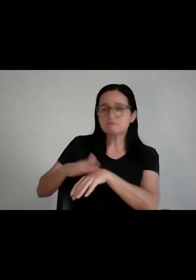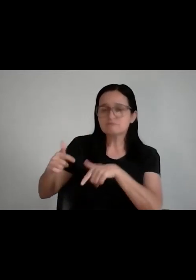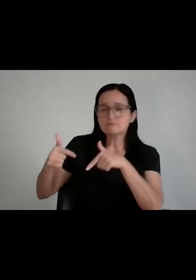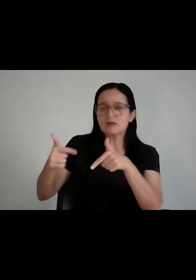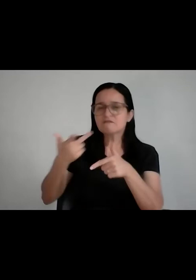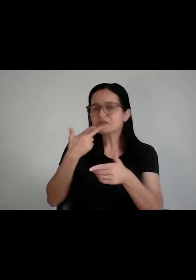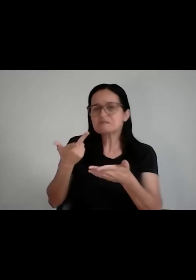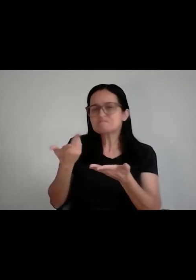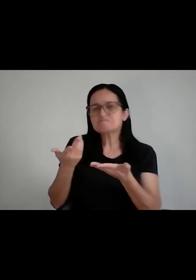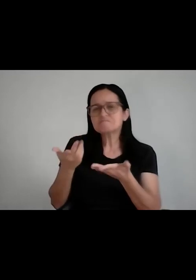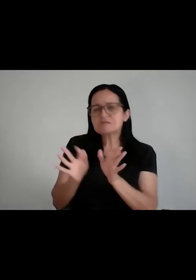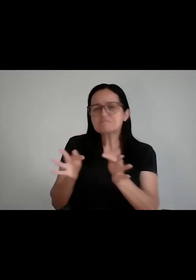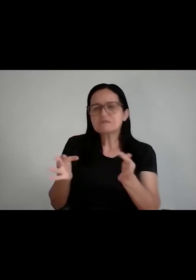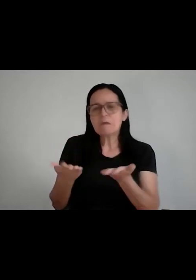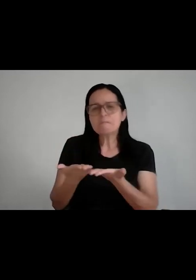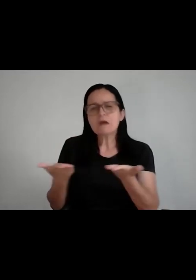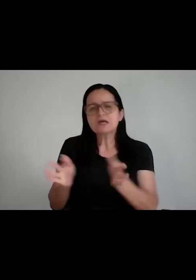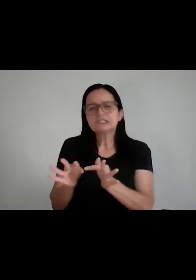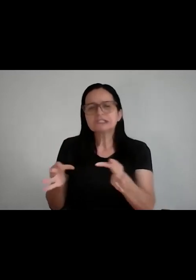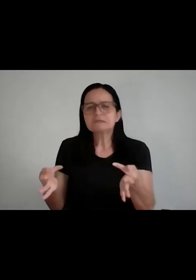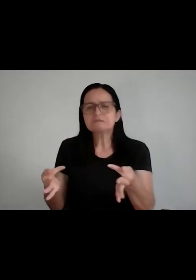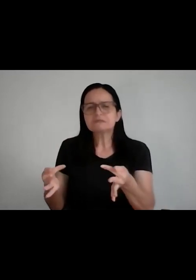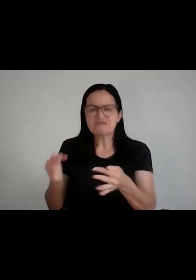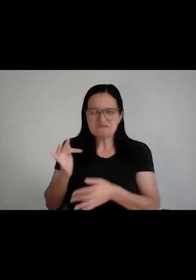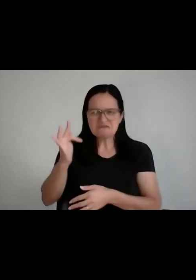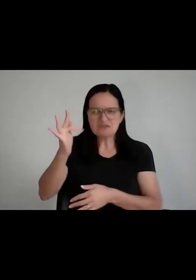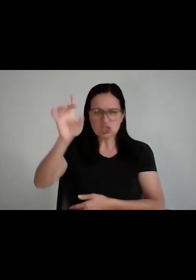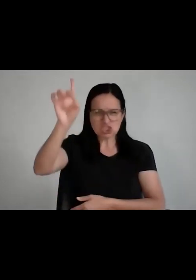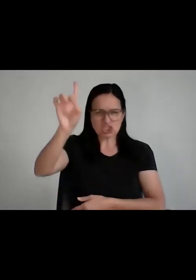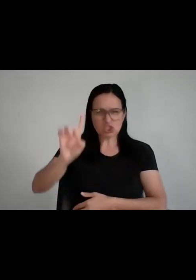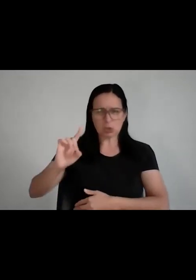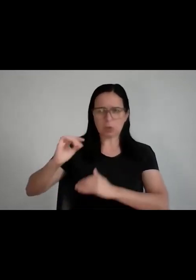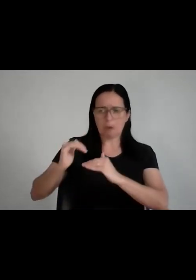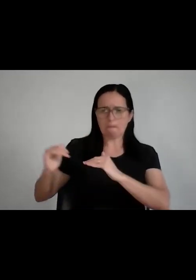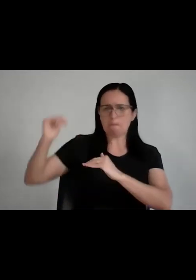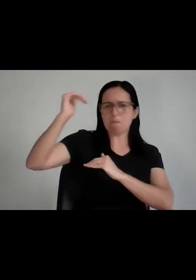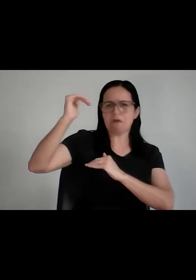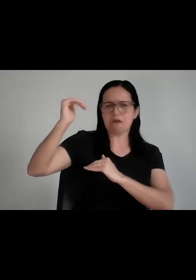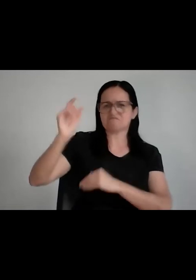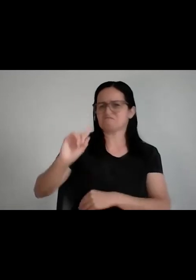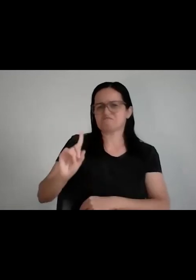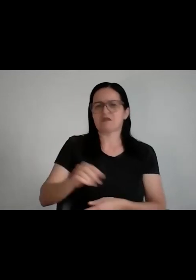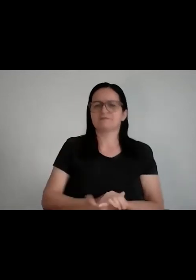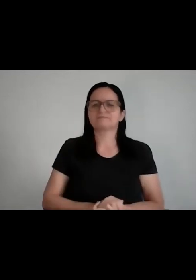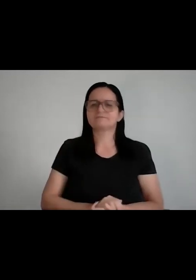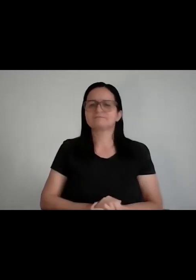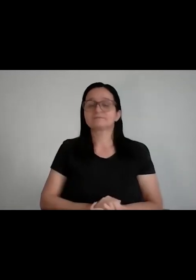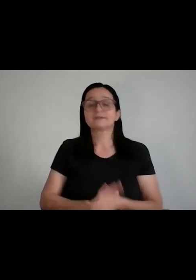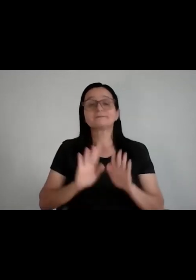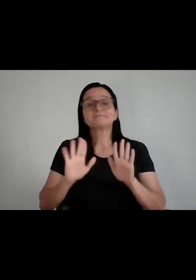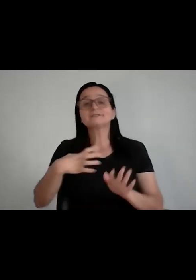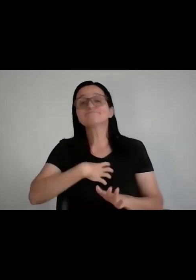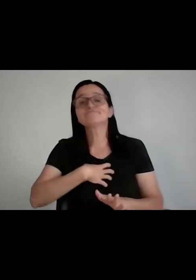reconheço como diretor nem diretora de nada. Só que isso vai afetar os negros também, porque vai faltar confiança,